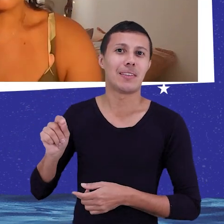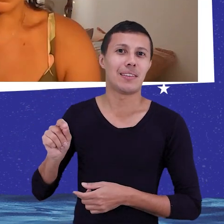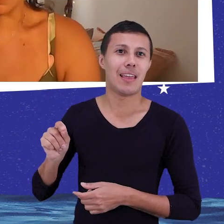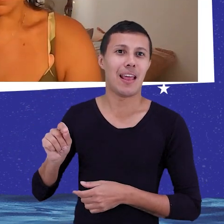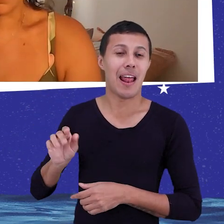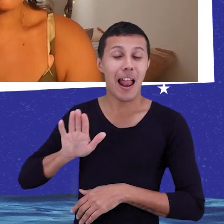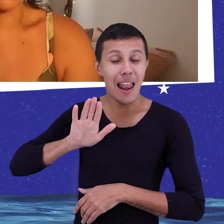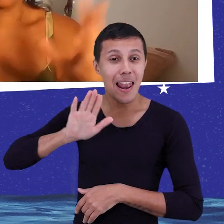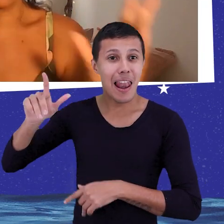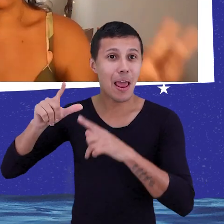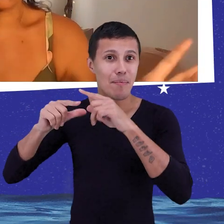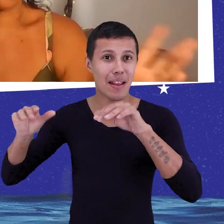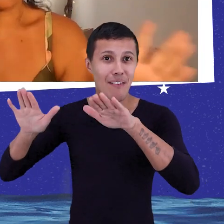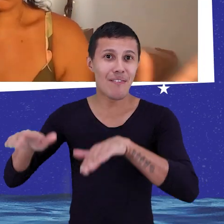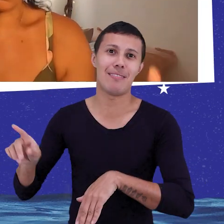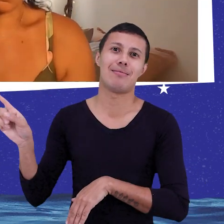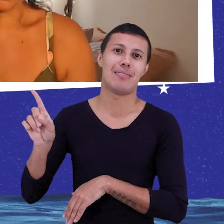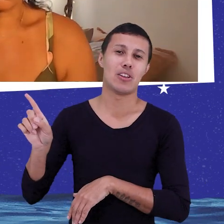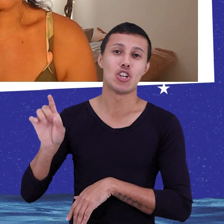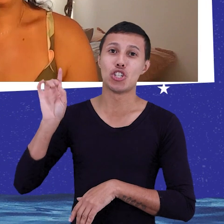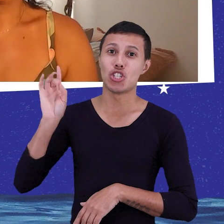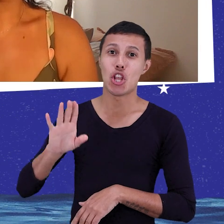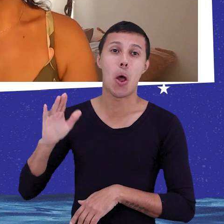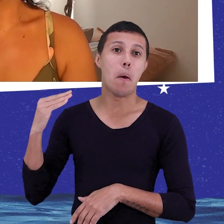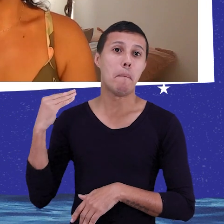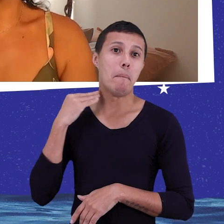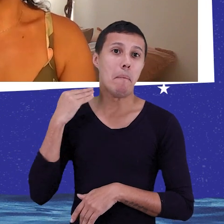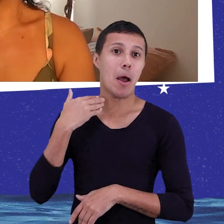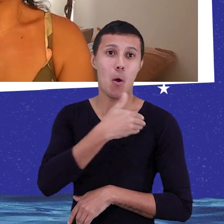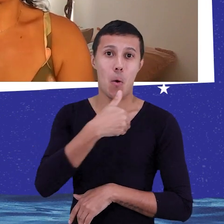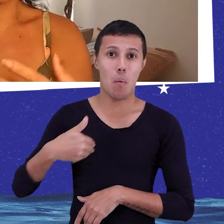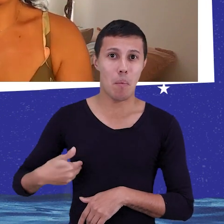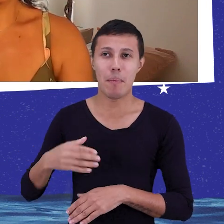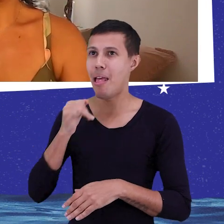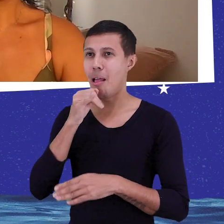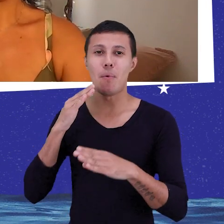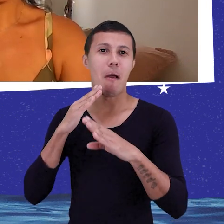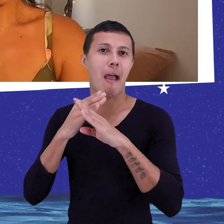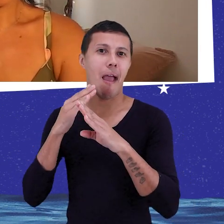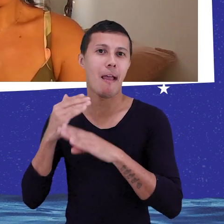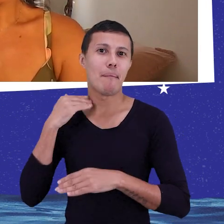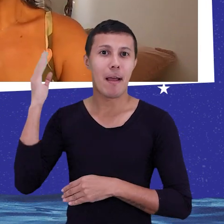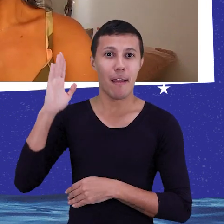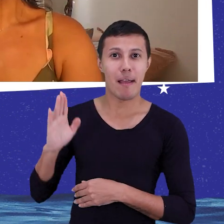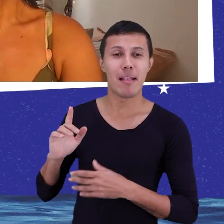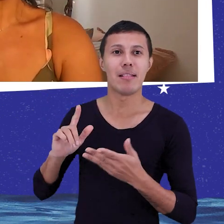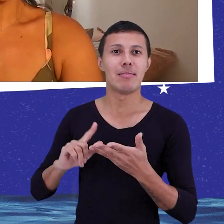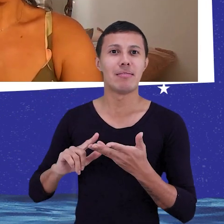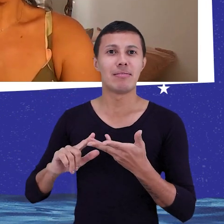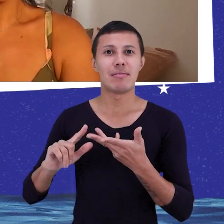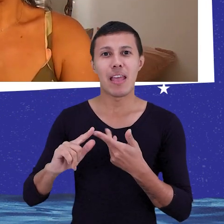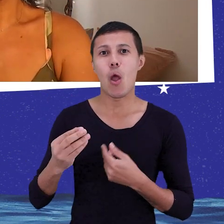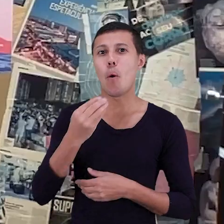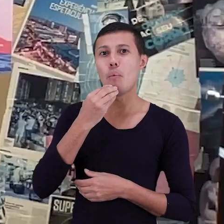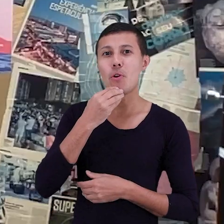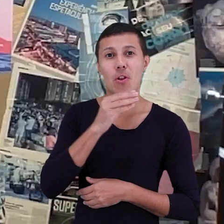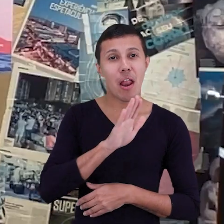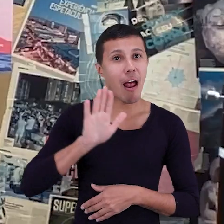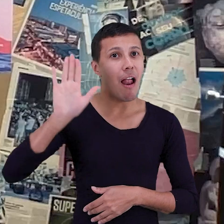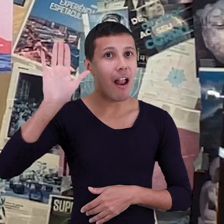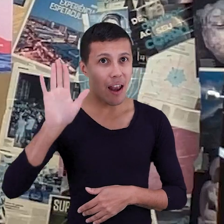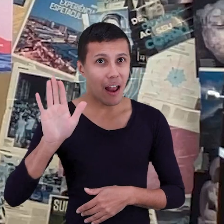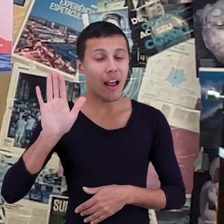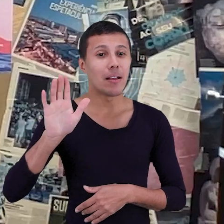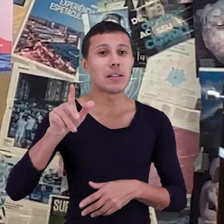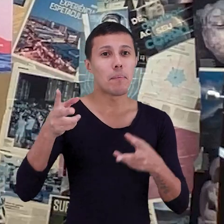estão em Brasília, exceto dos bancos públicos. É, se uma fintech, se é uma govtech, você tem mais oportunidade lá. Embora,